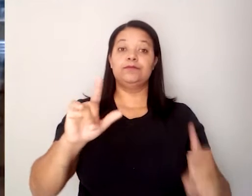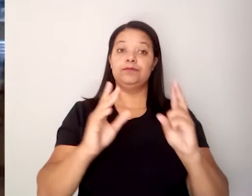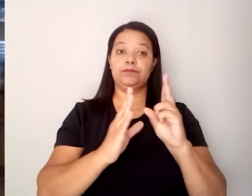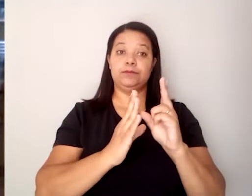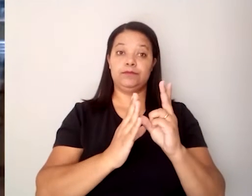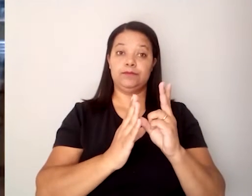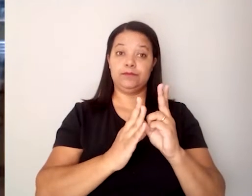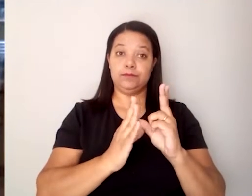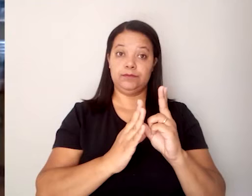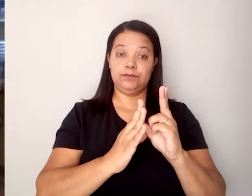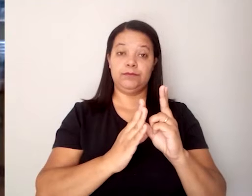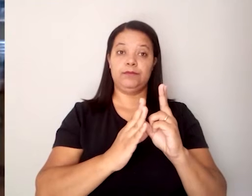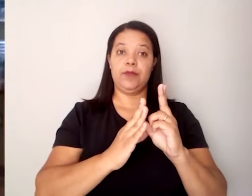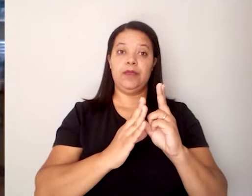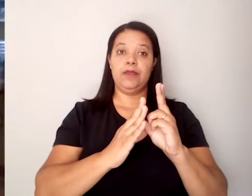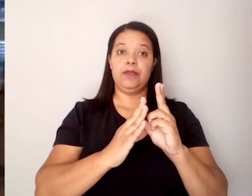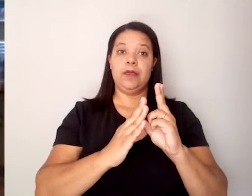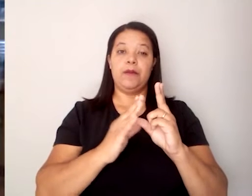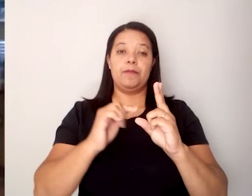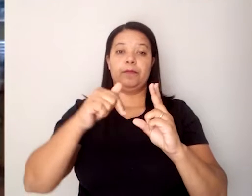sobretudo em Minas Gerais.